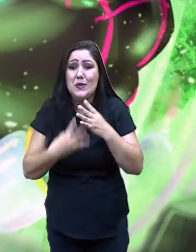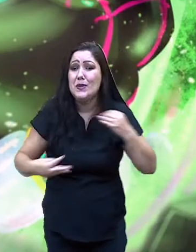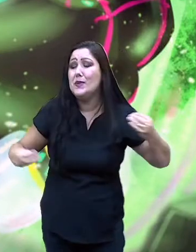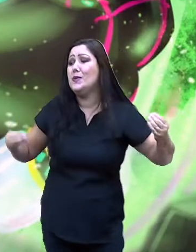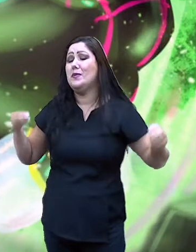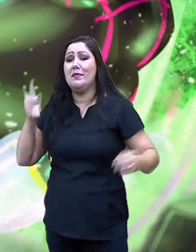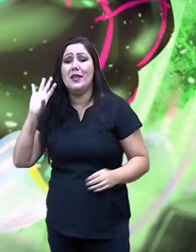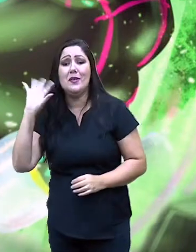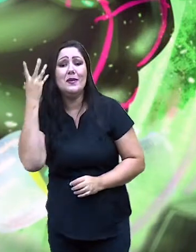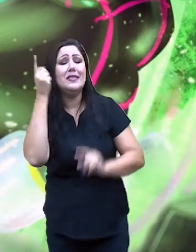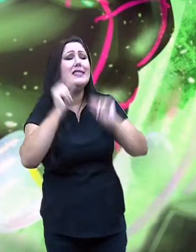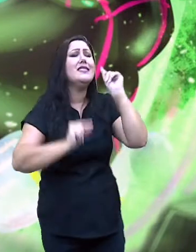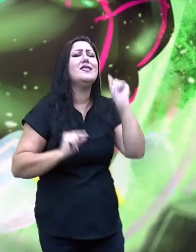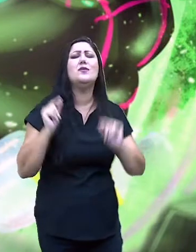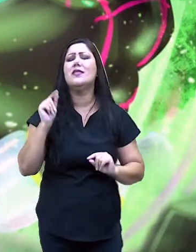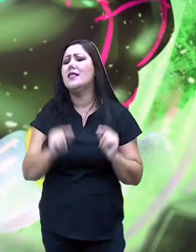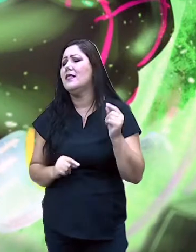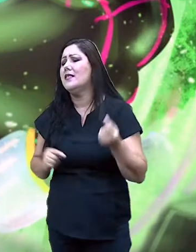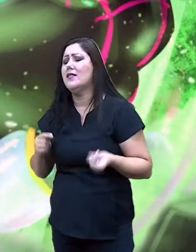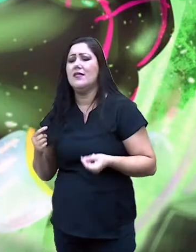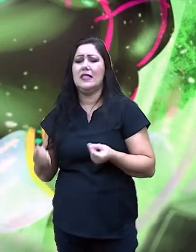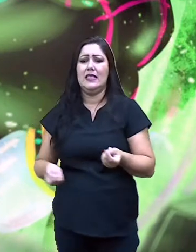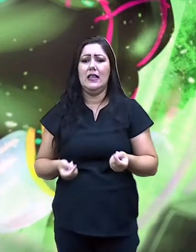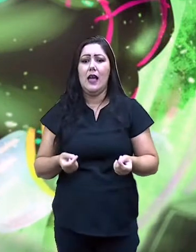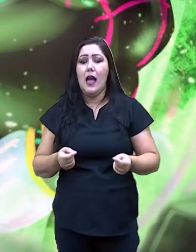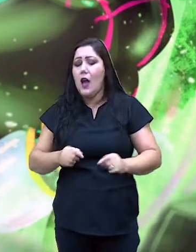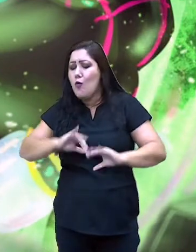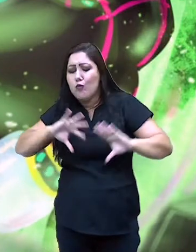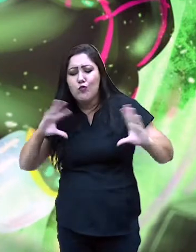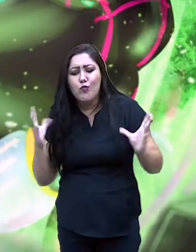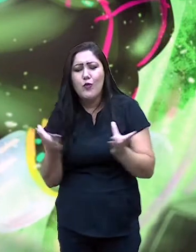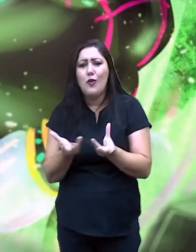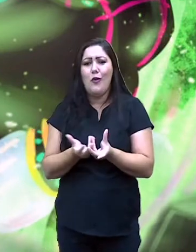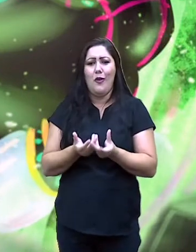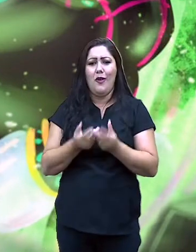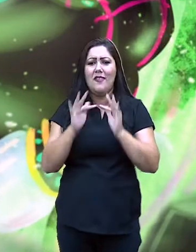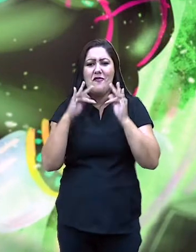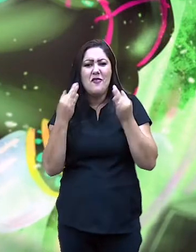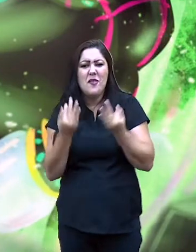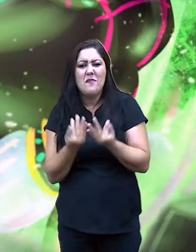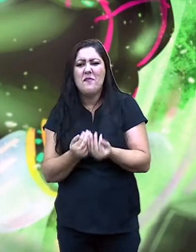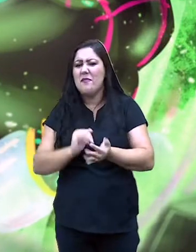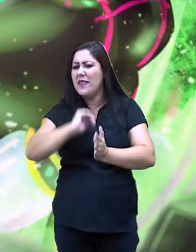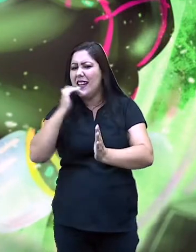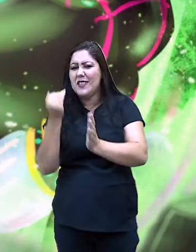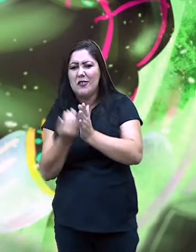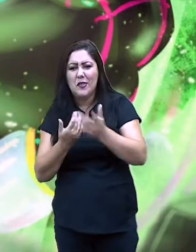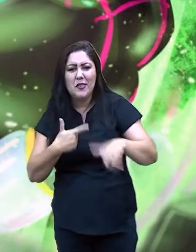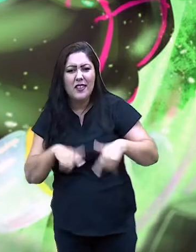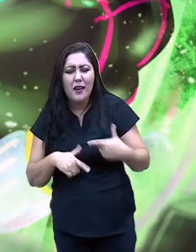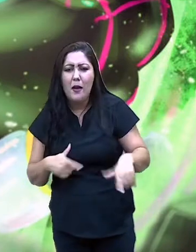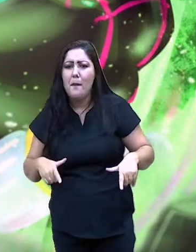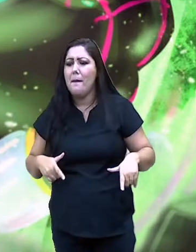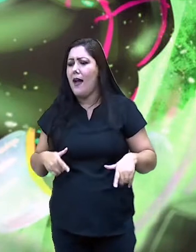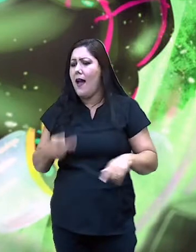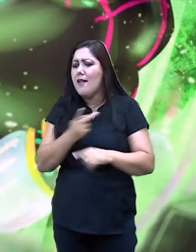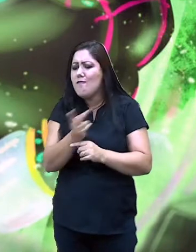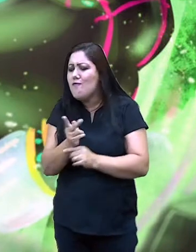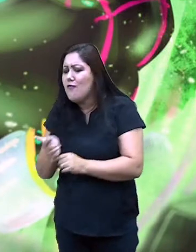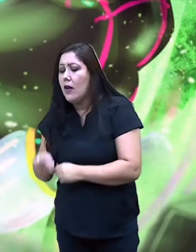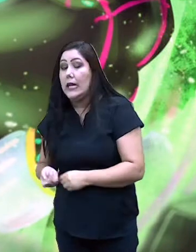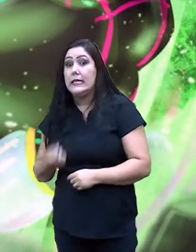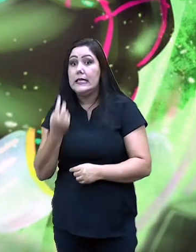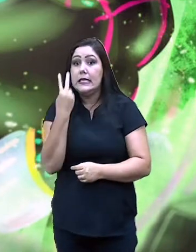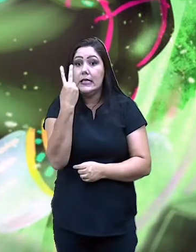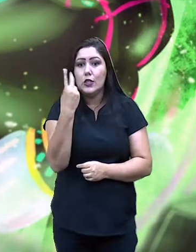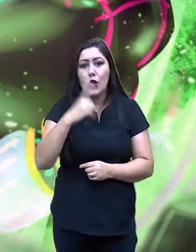aconteceu com o boi, né? E movimentou toda a fazenda, todo mundo procurando o boi. Passou-se dois